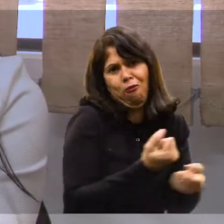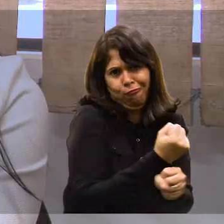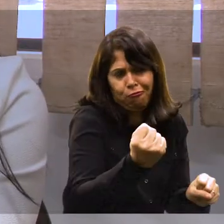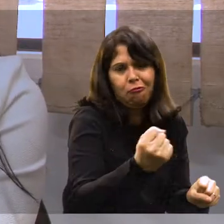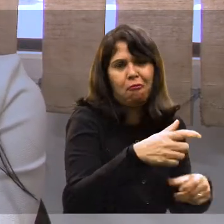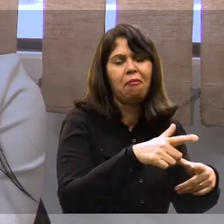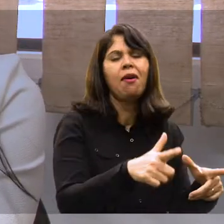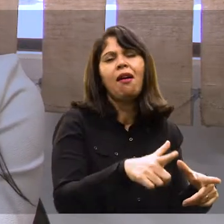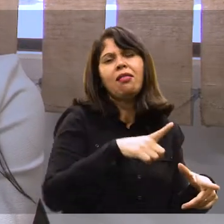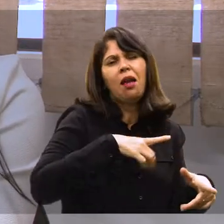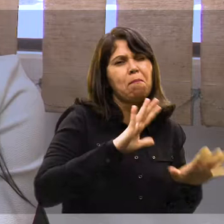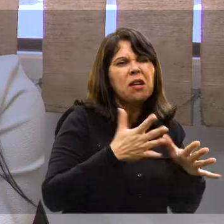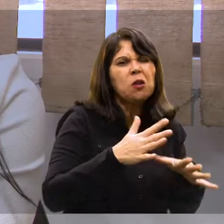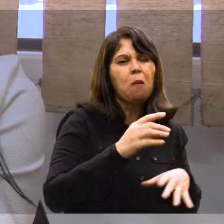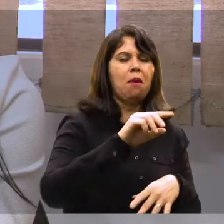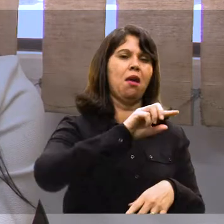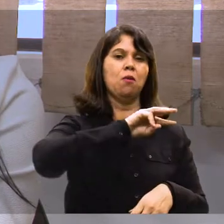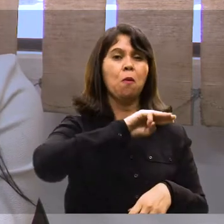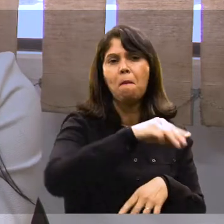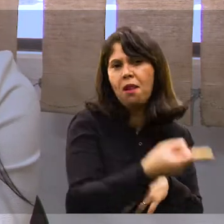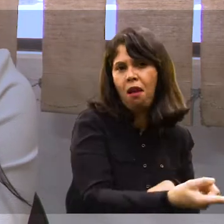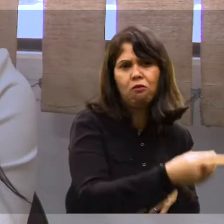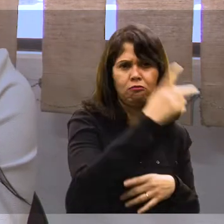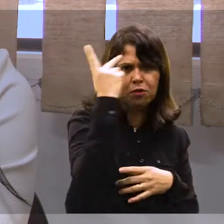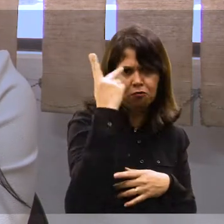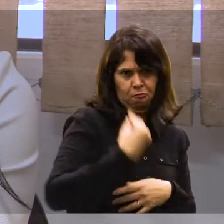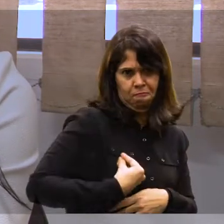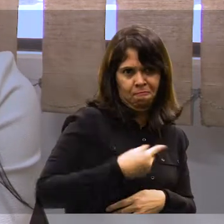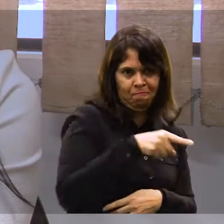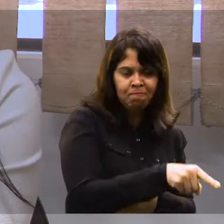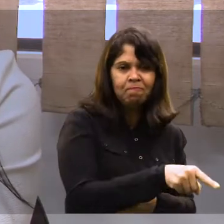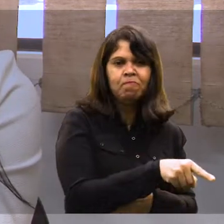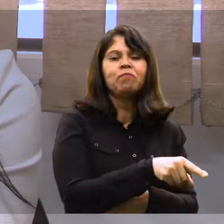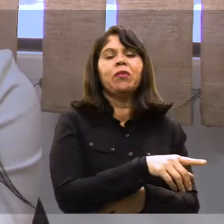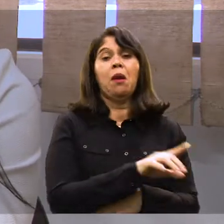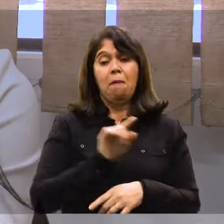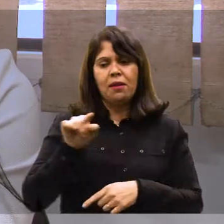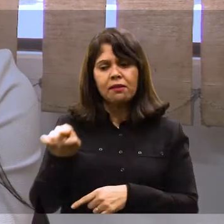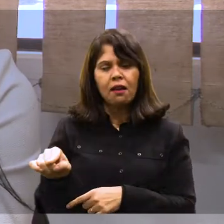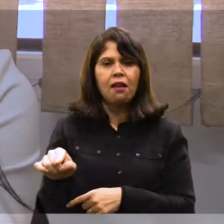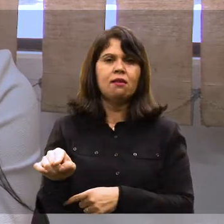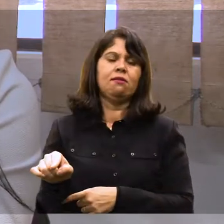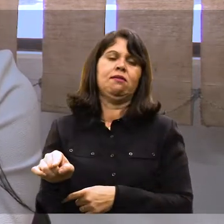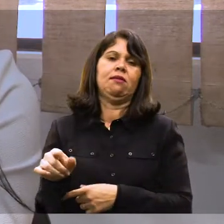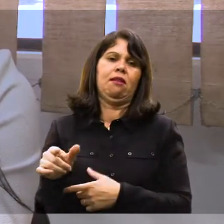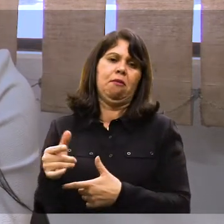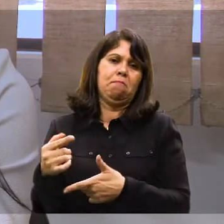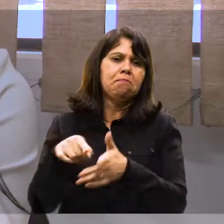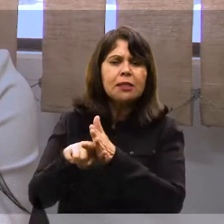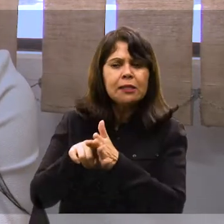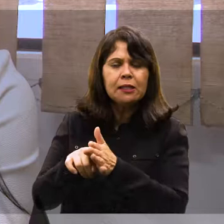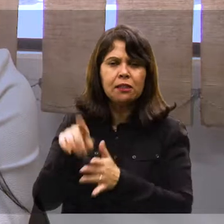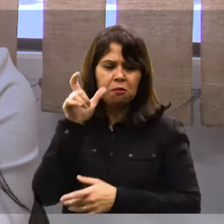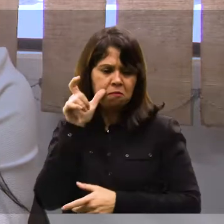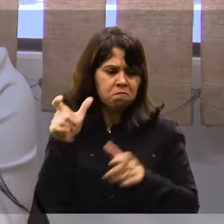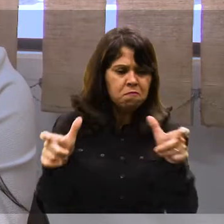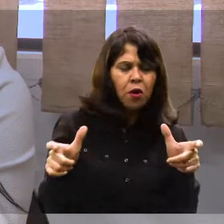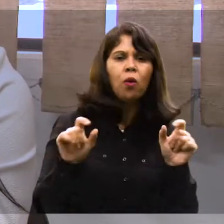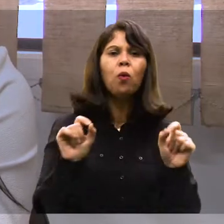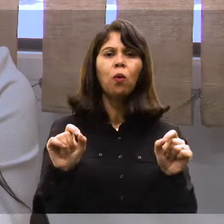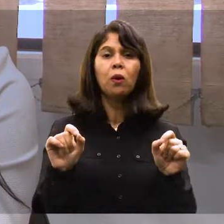cidade maior já, um milhão de habitantes. E aí, nessa pesquisa,